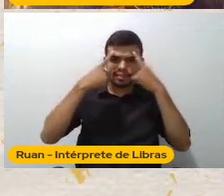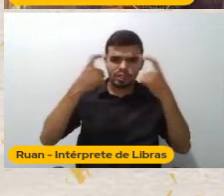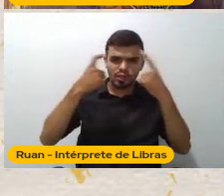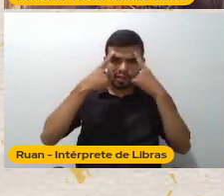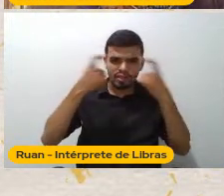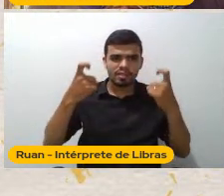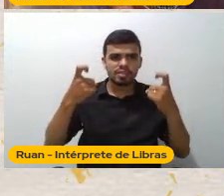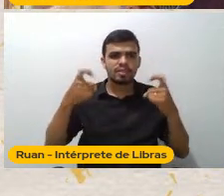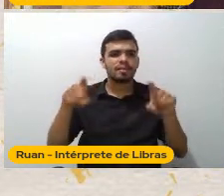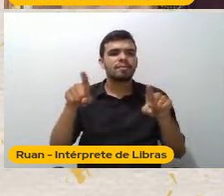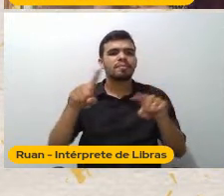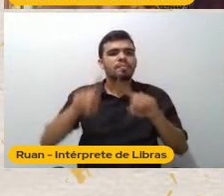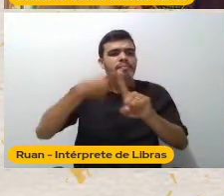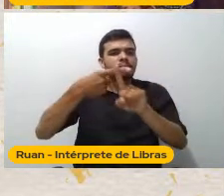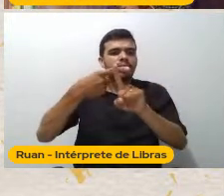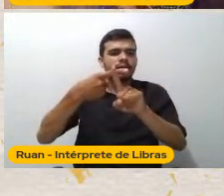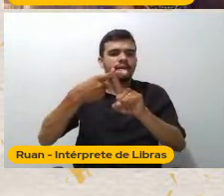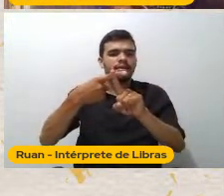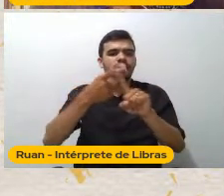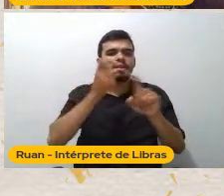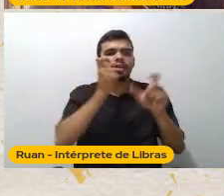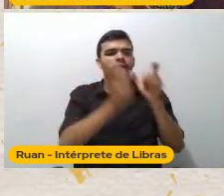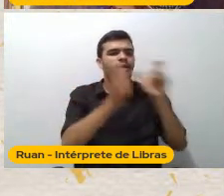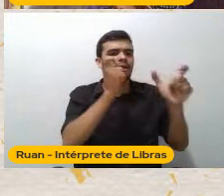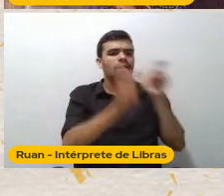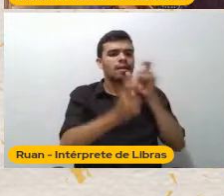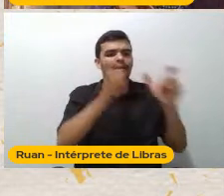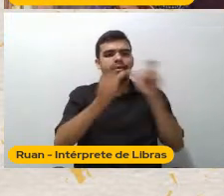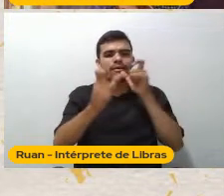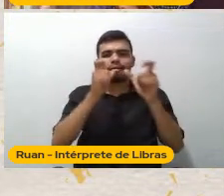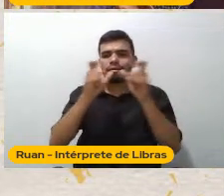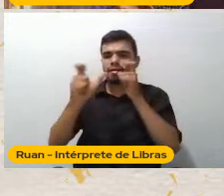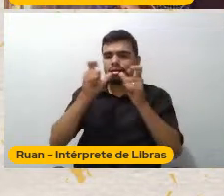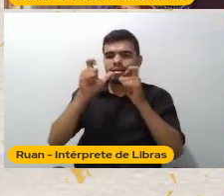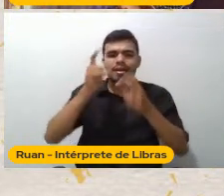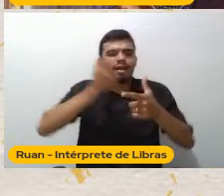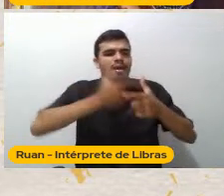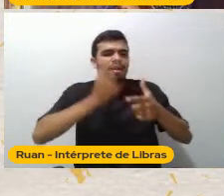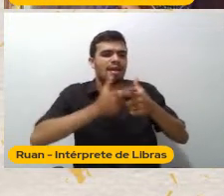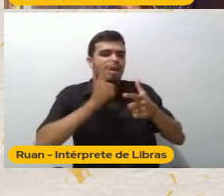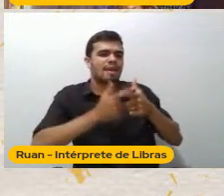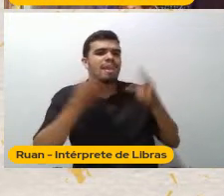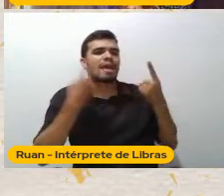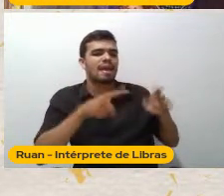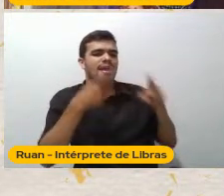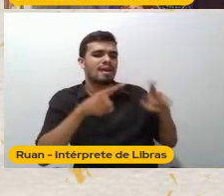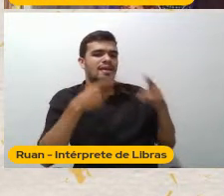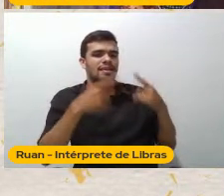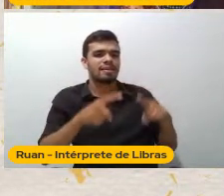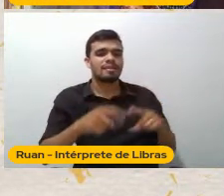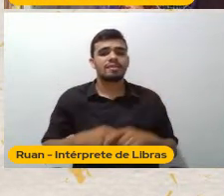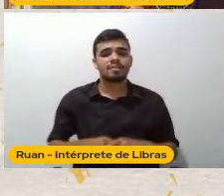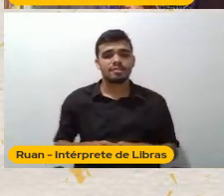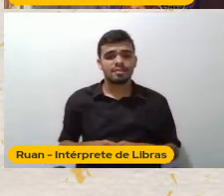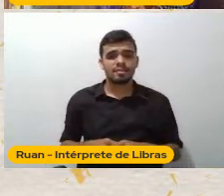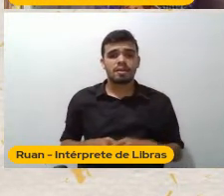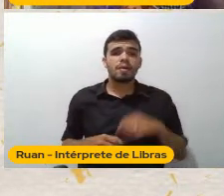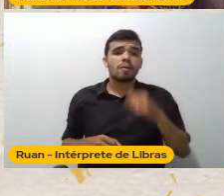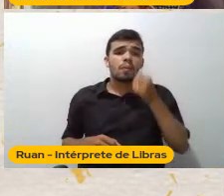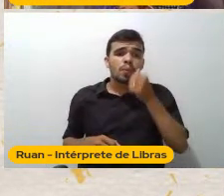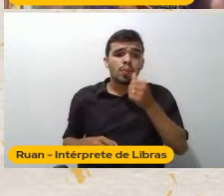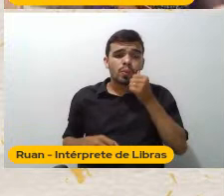arquétipo Violento De um arquétipo Do corpo feminino Como o da Mônica Aqui não vulgarizado